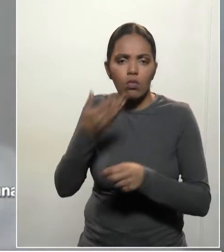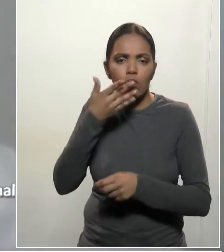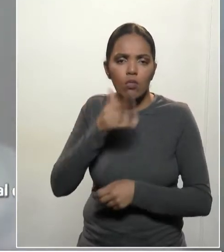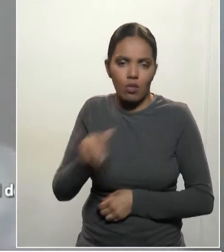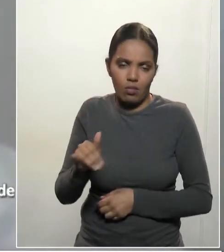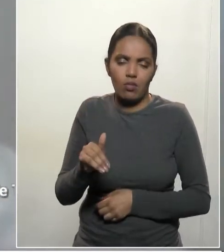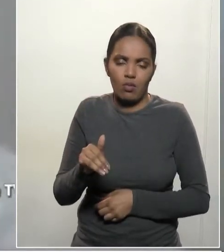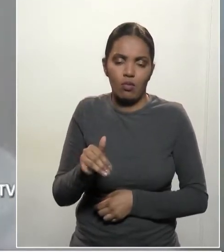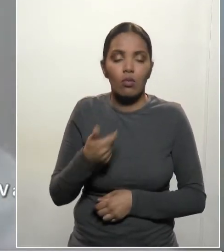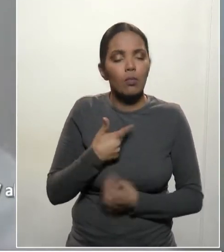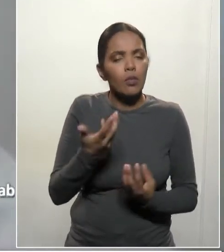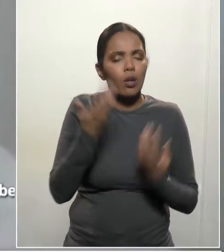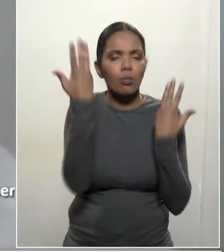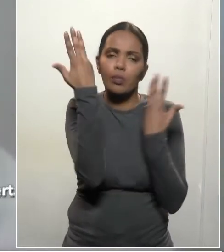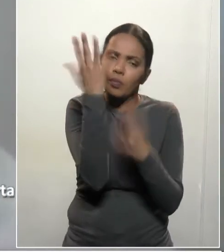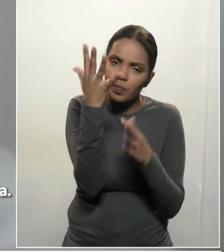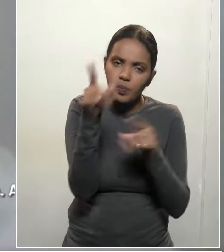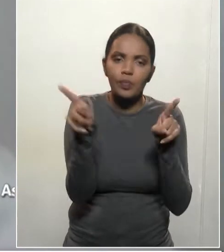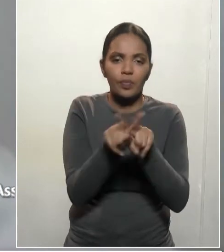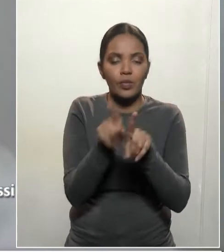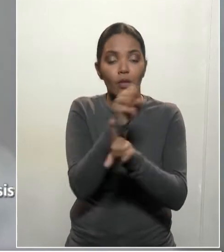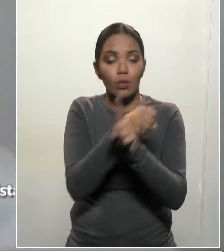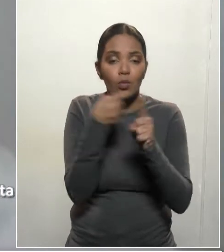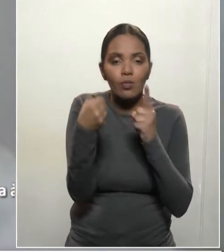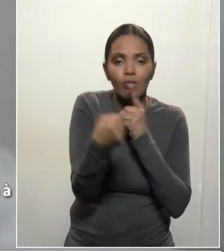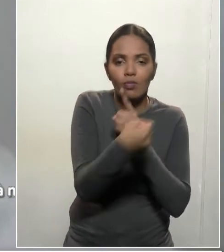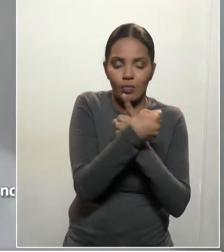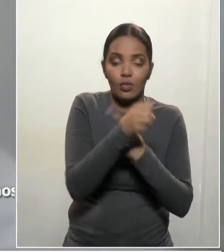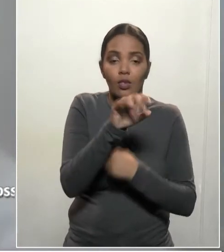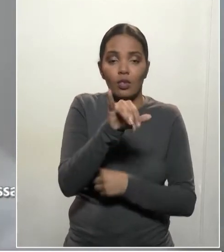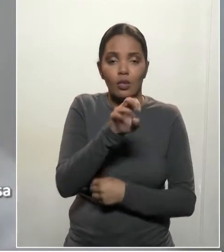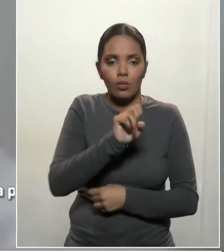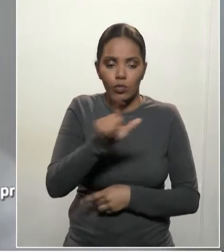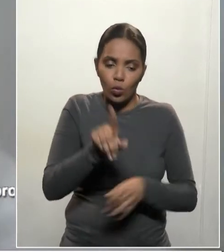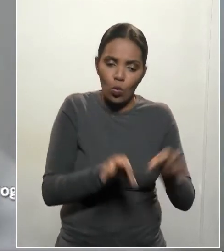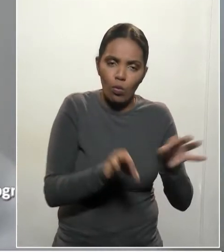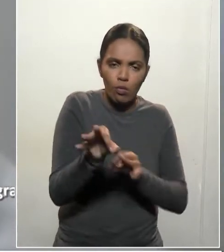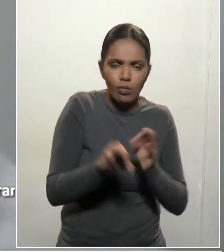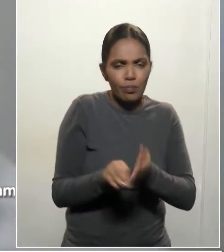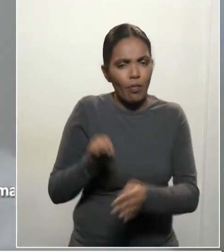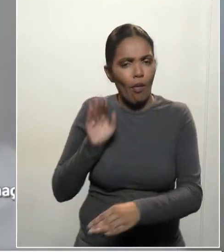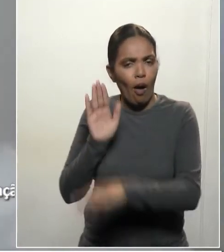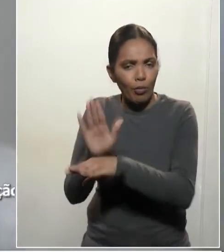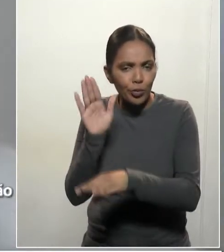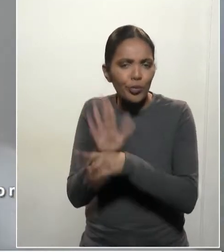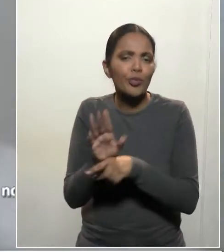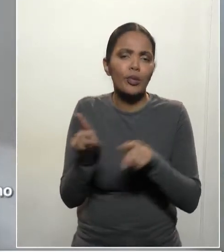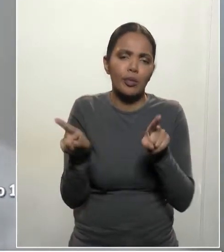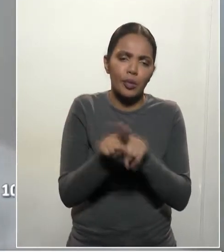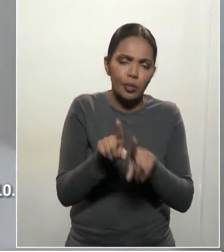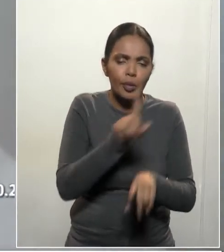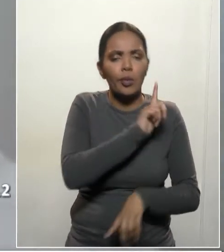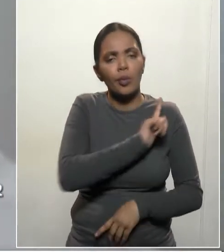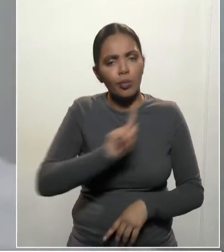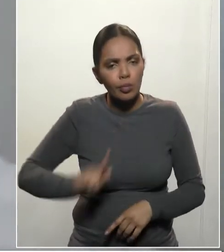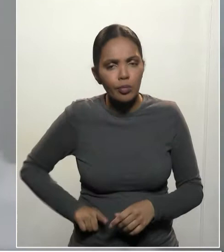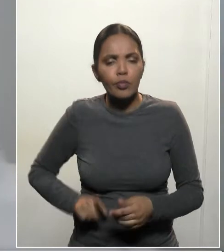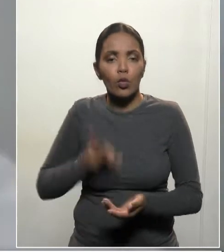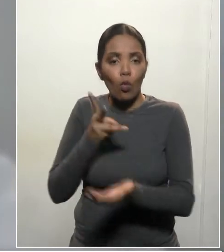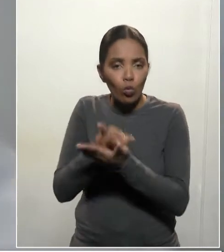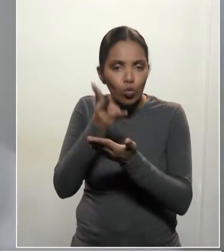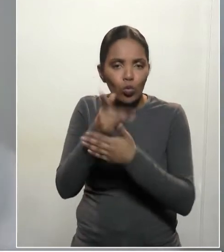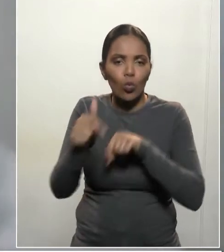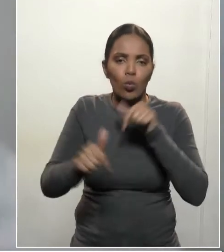Quero parabenizar toda a sociedade civil organizada do Estado, que também colaborou, os governos que se seguiram, que deram